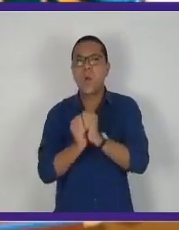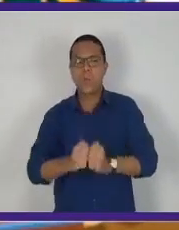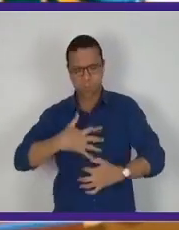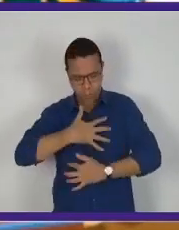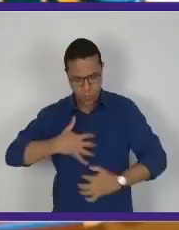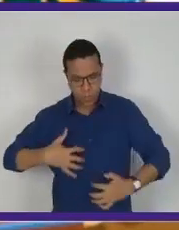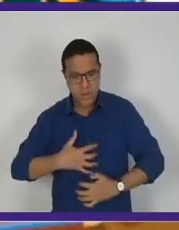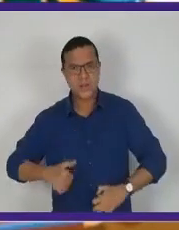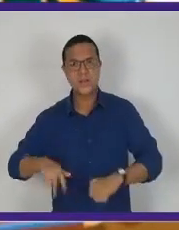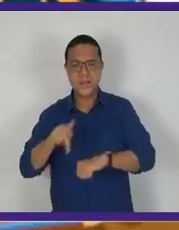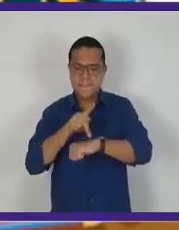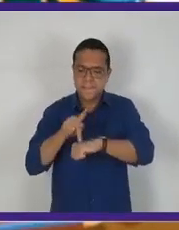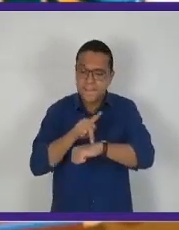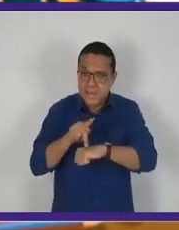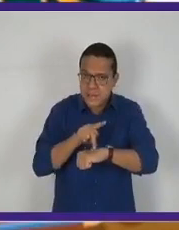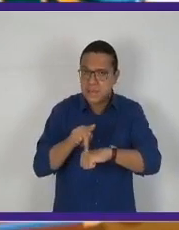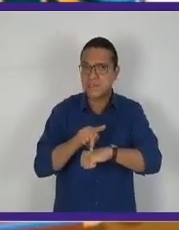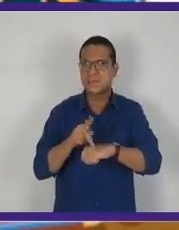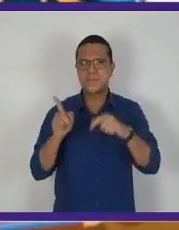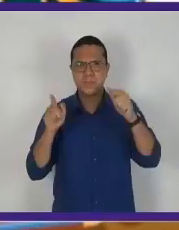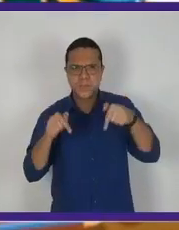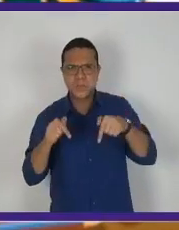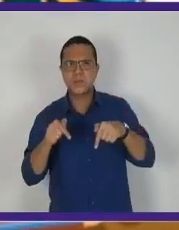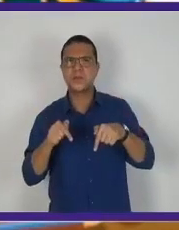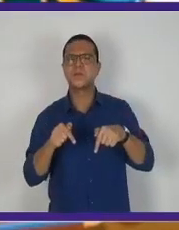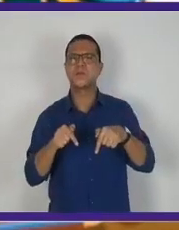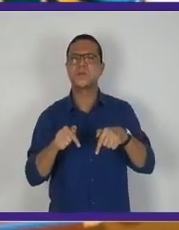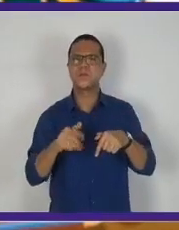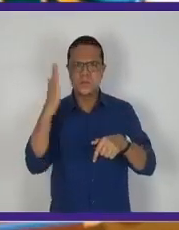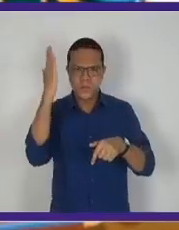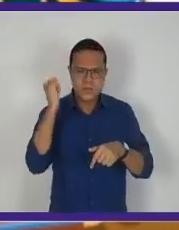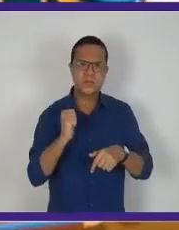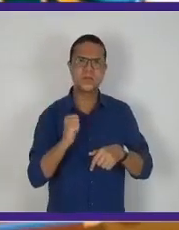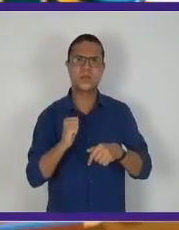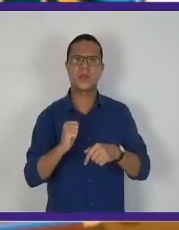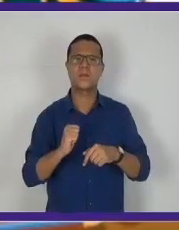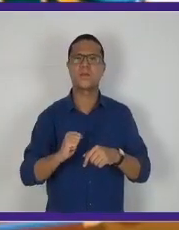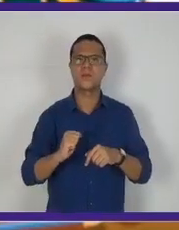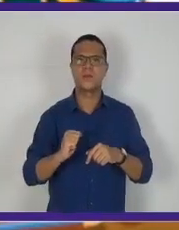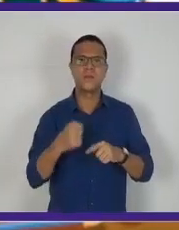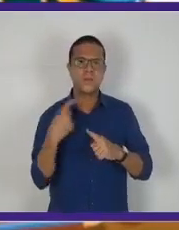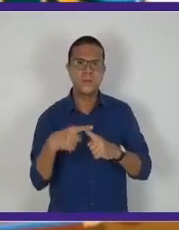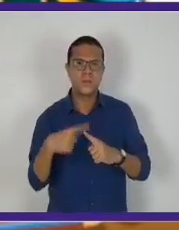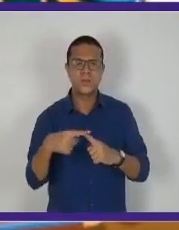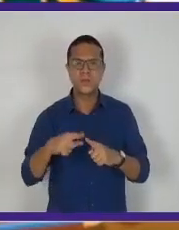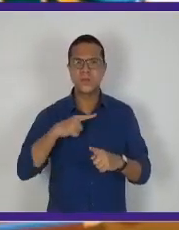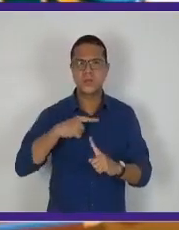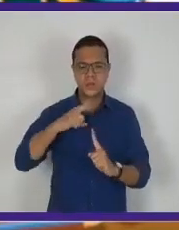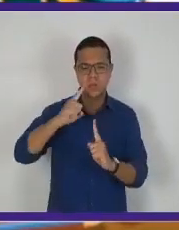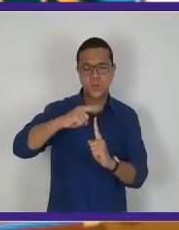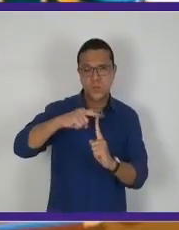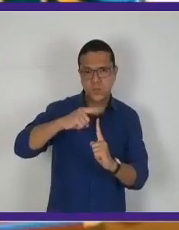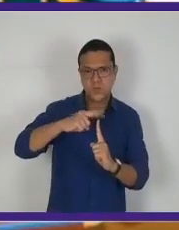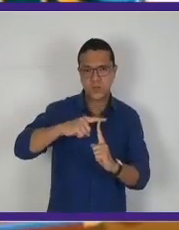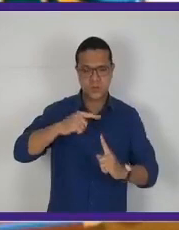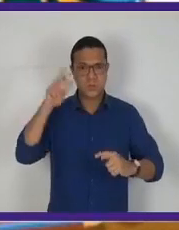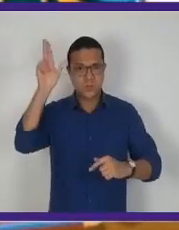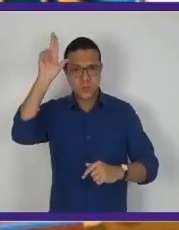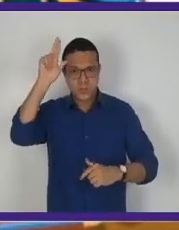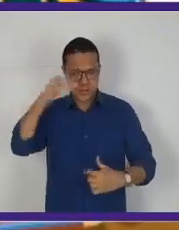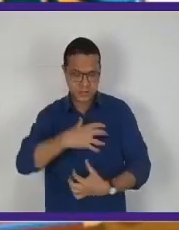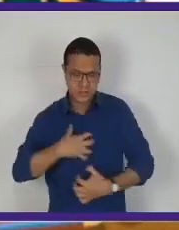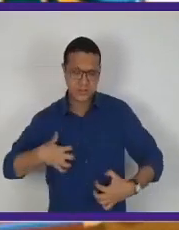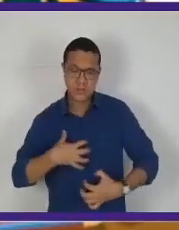dela é branca com listras pretas. Isto fica ainda mais evidente na espécie chamada zebra de